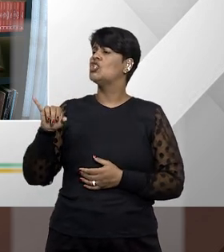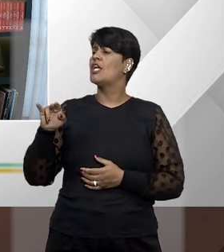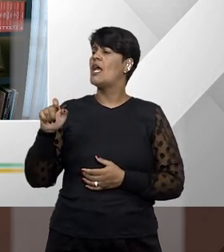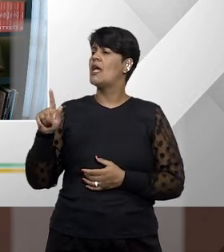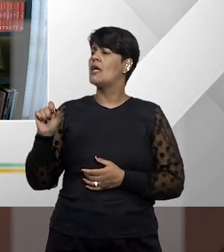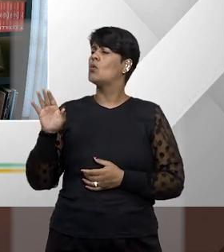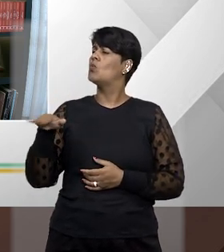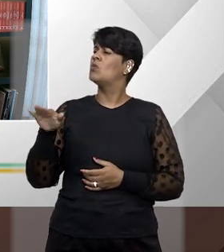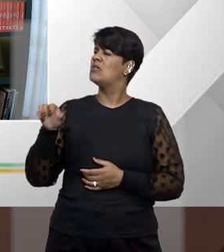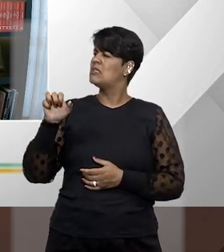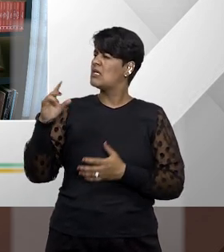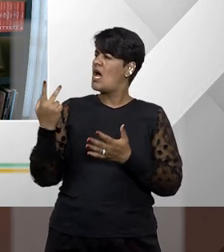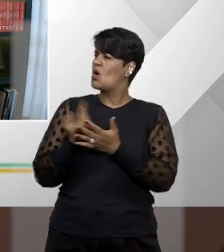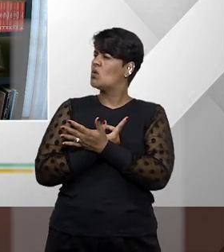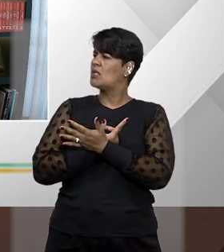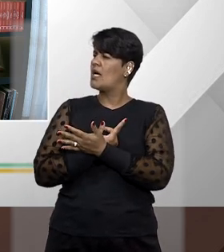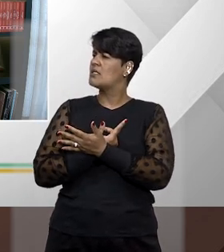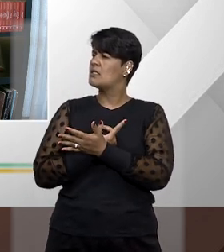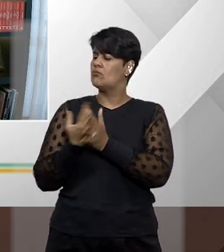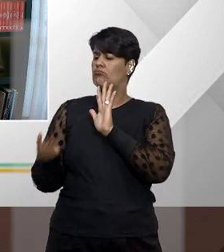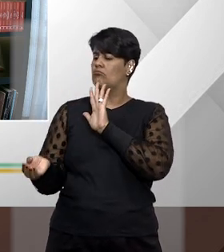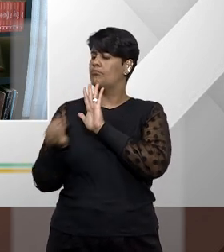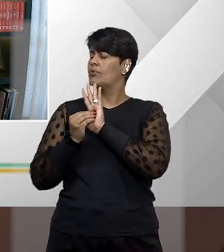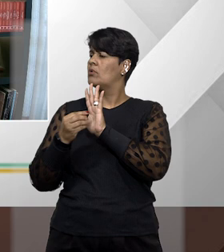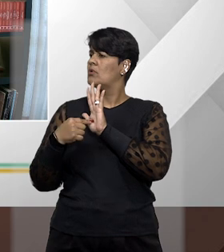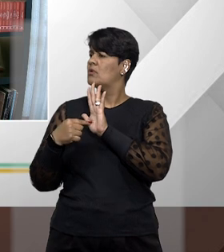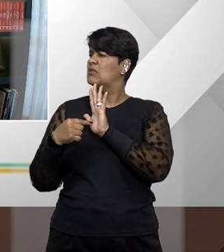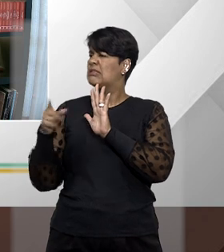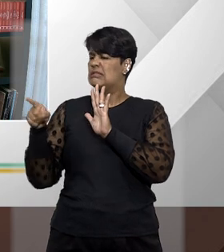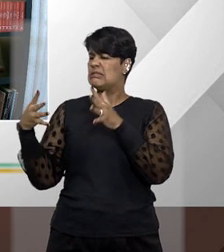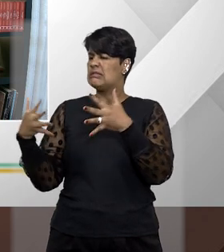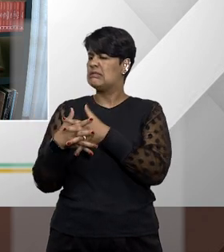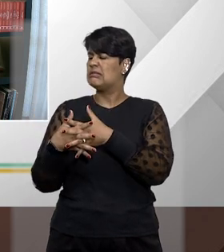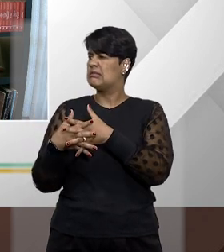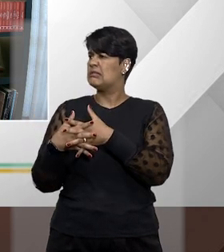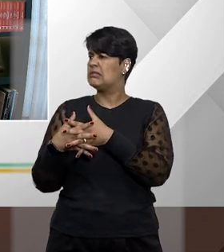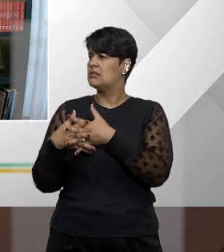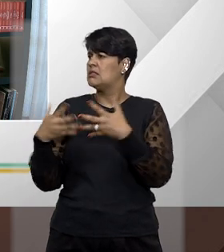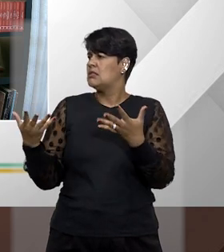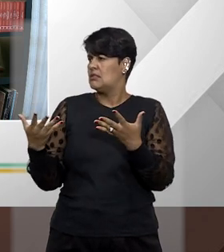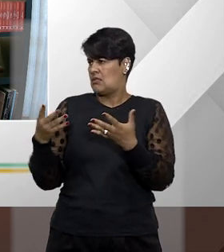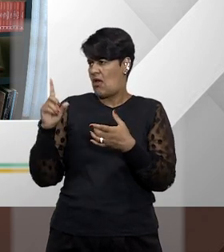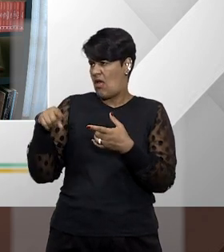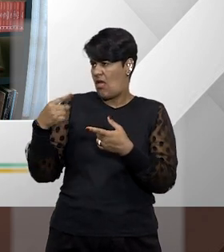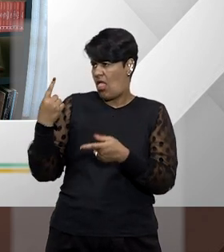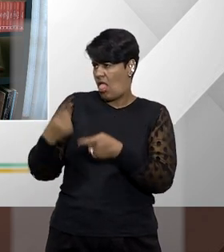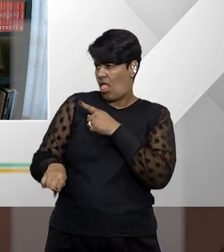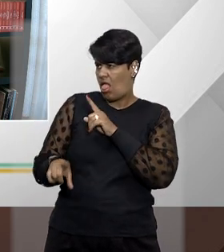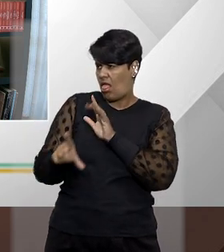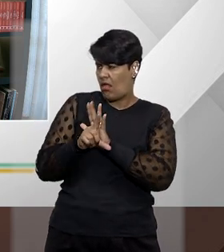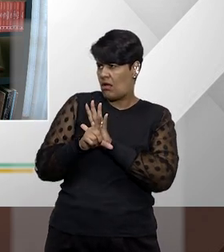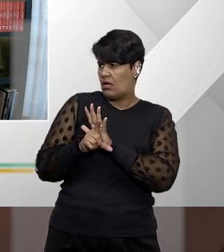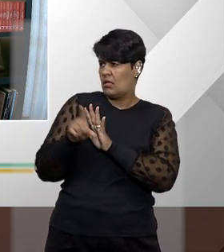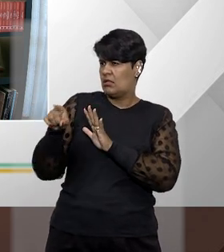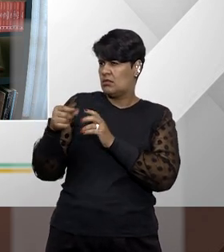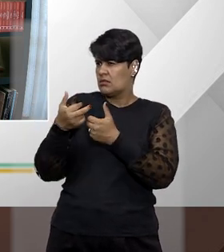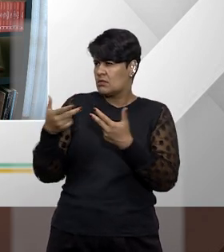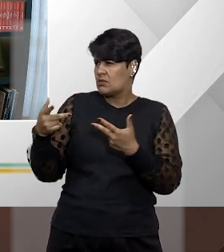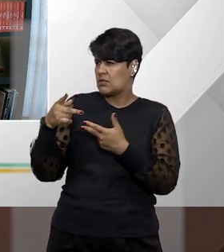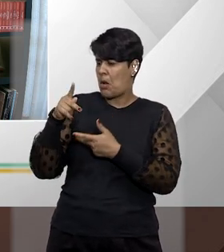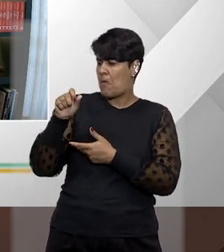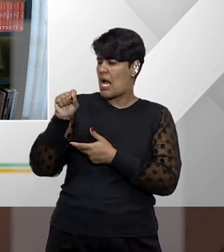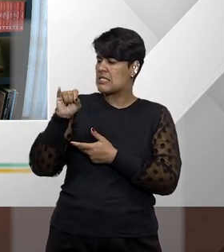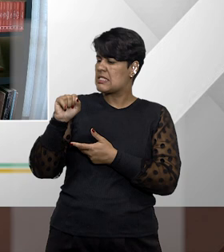houver a indicação equivocada da autoridade co-atora? Isso necessariamente implica ilegitimidade passiva quando o